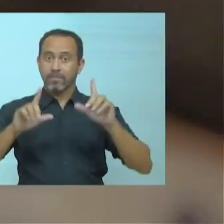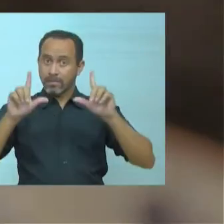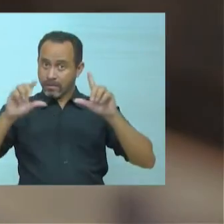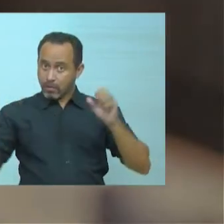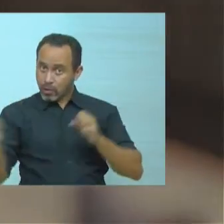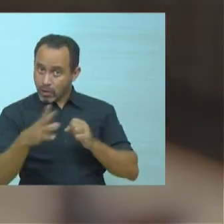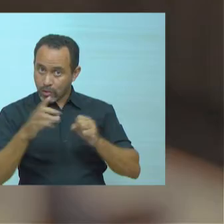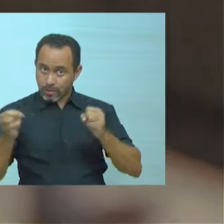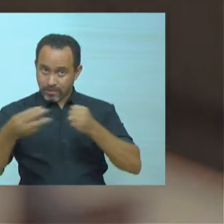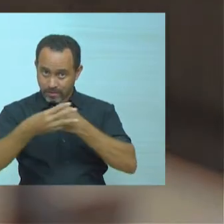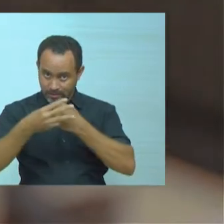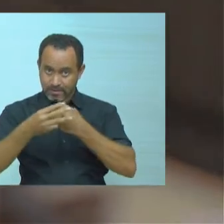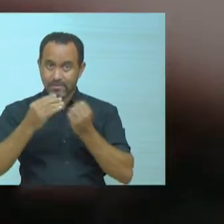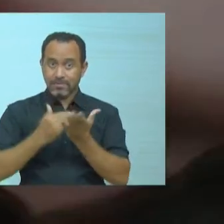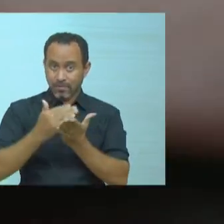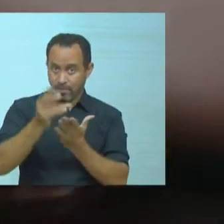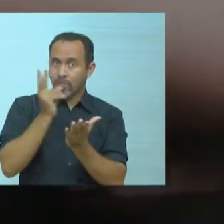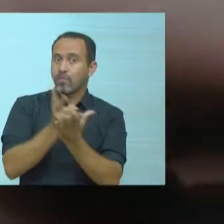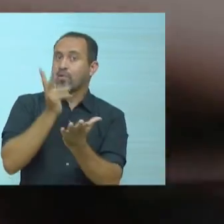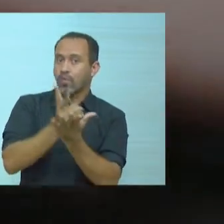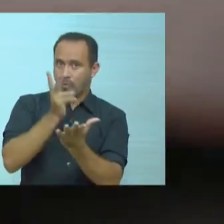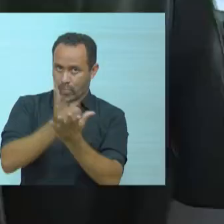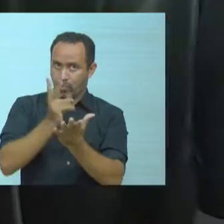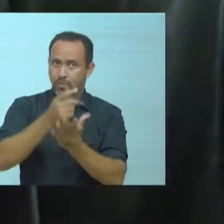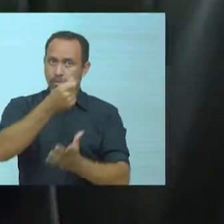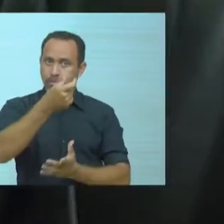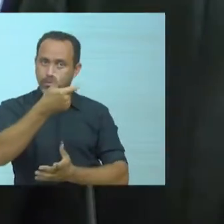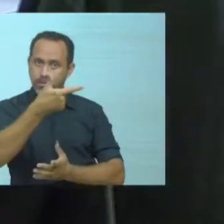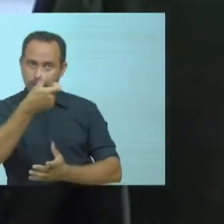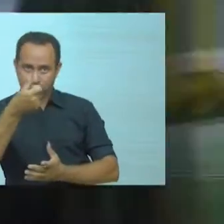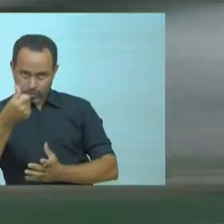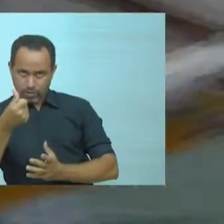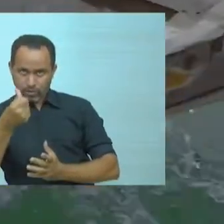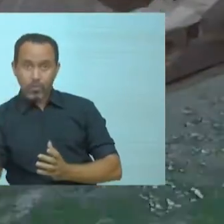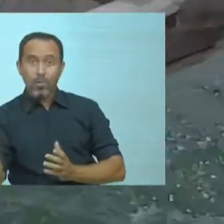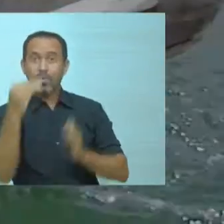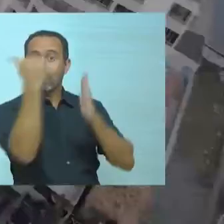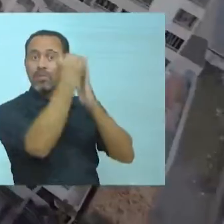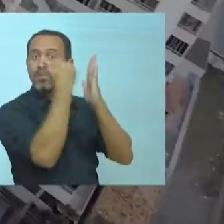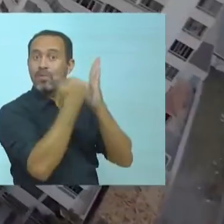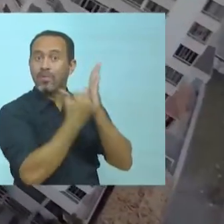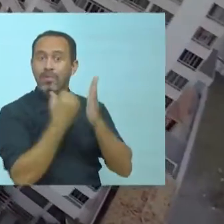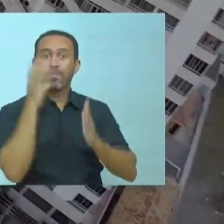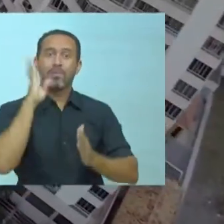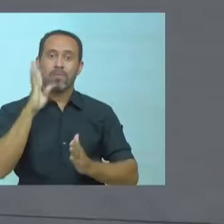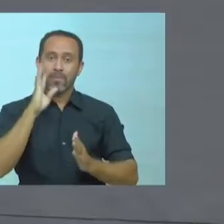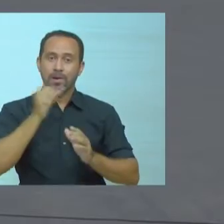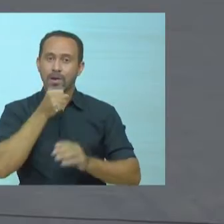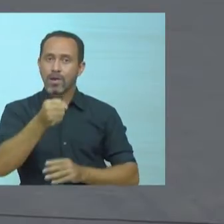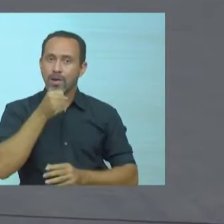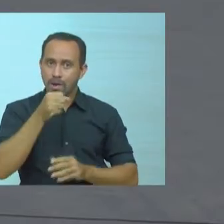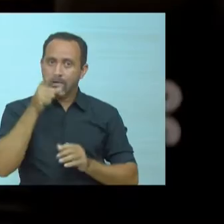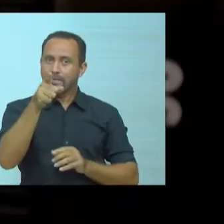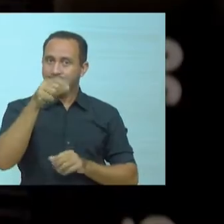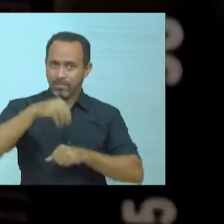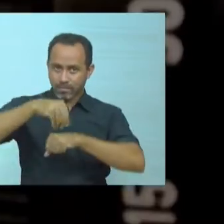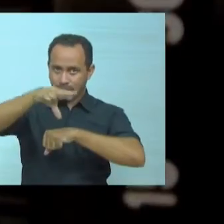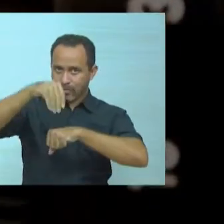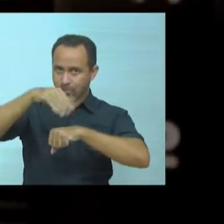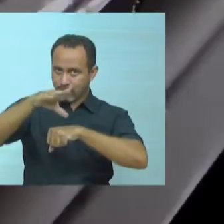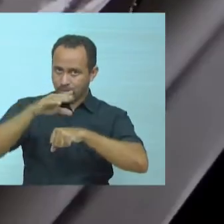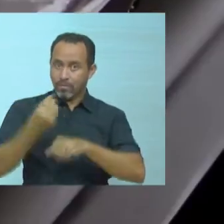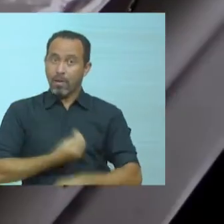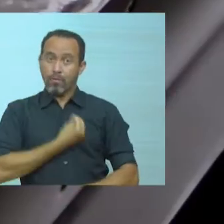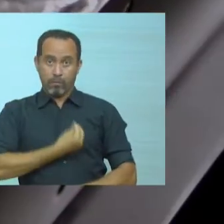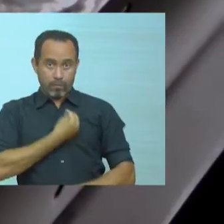As novidades na TV Alese não param. Em 2021, uma nova programação do jornalismo vai levar até